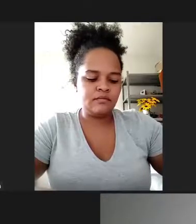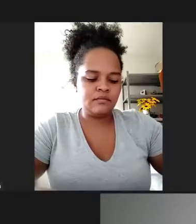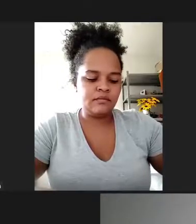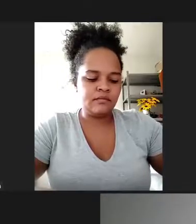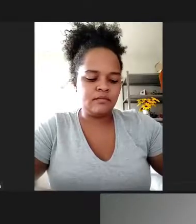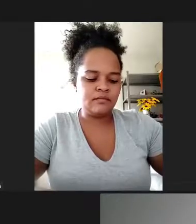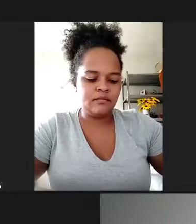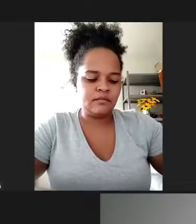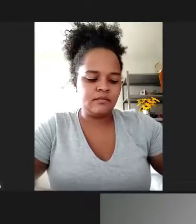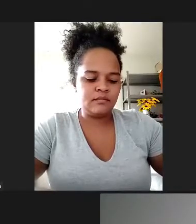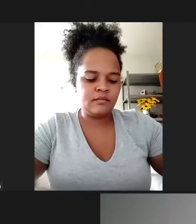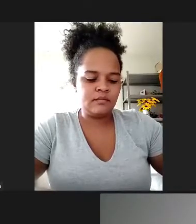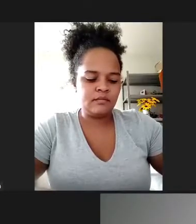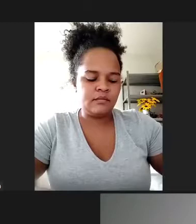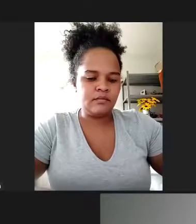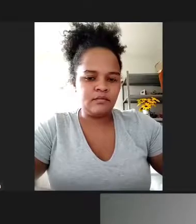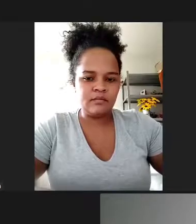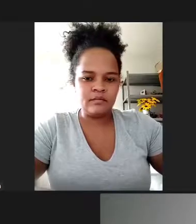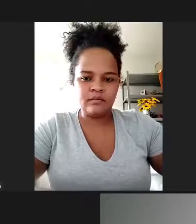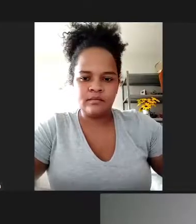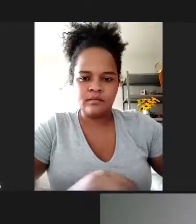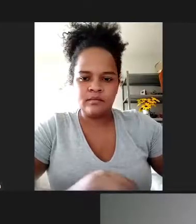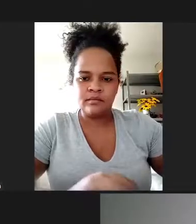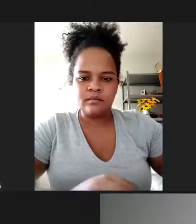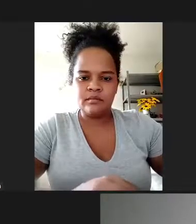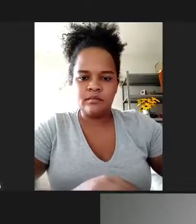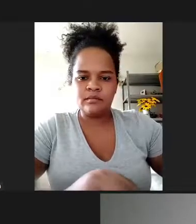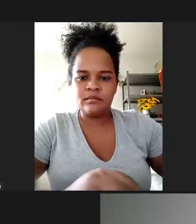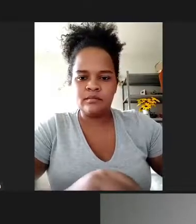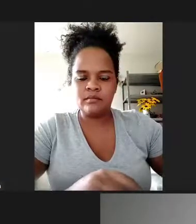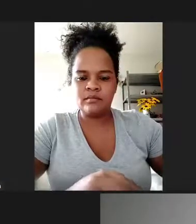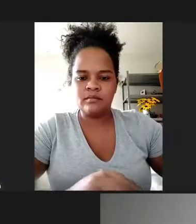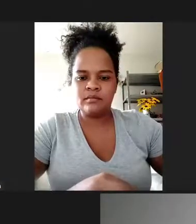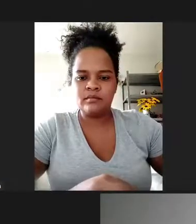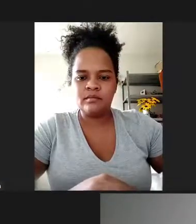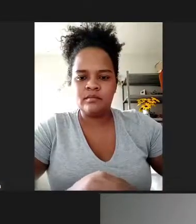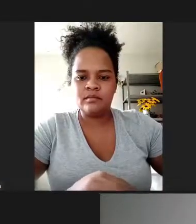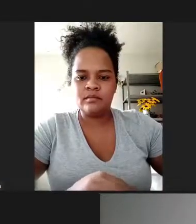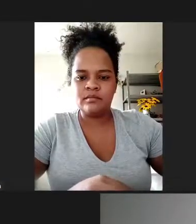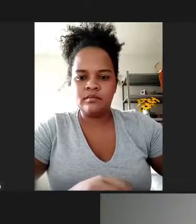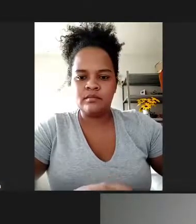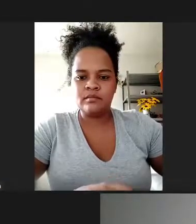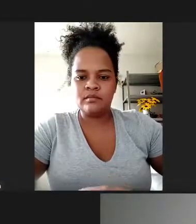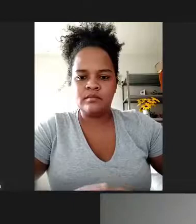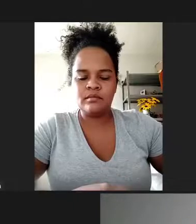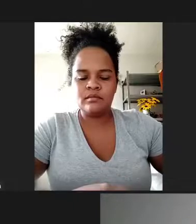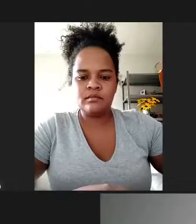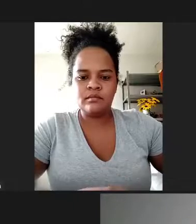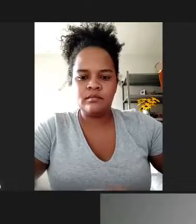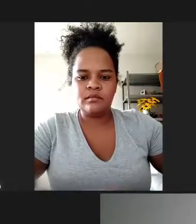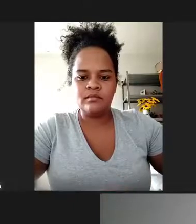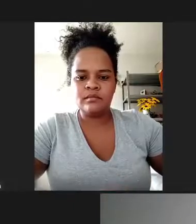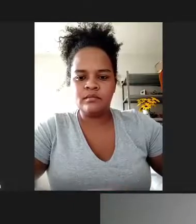de março de 2021 do Poder Executivo Municipal que dispõe sobre abertura de crédito adicional especial